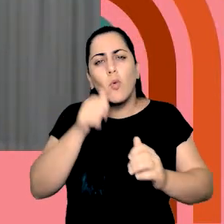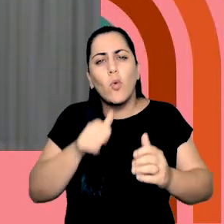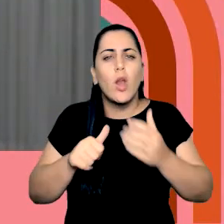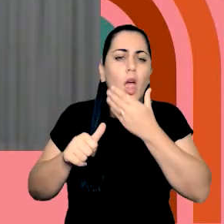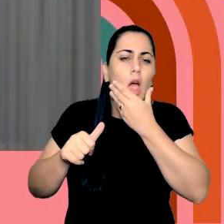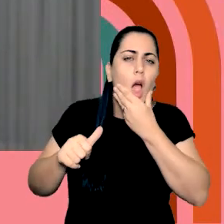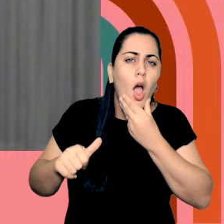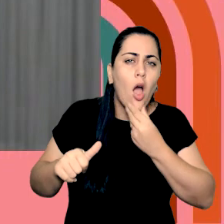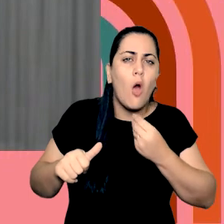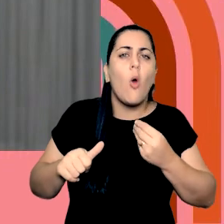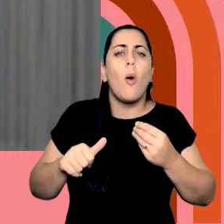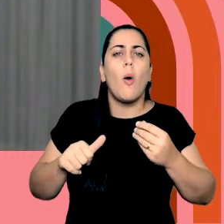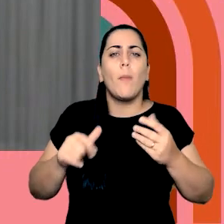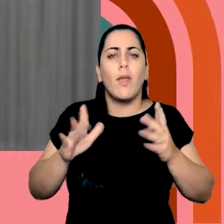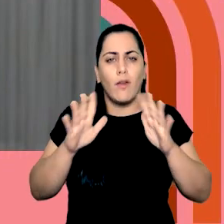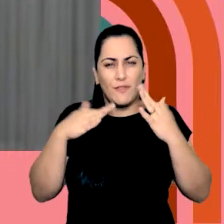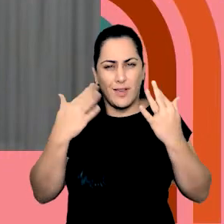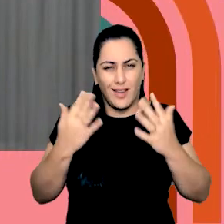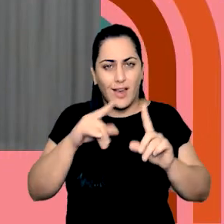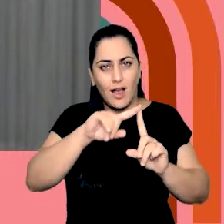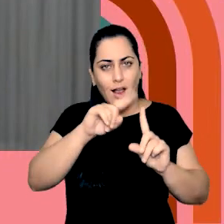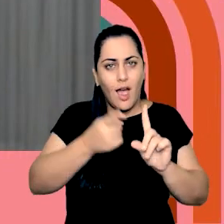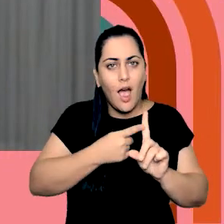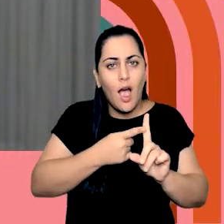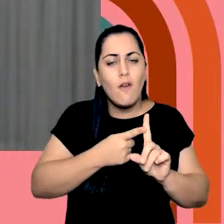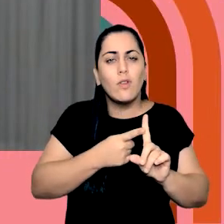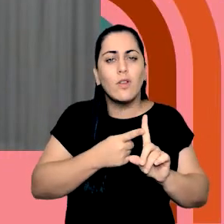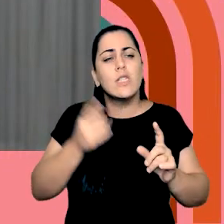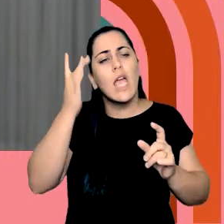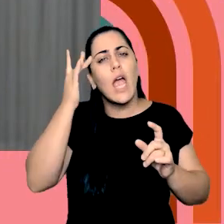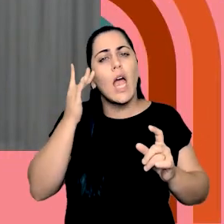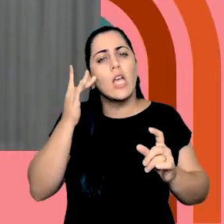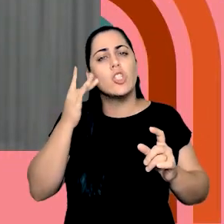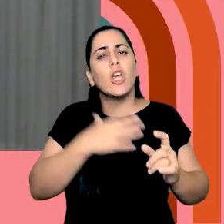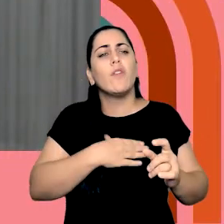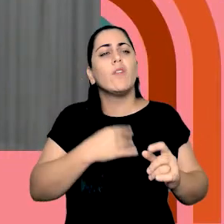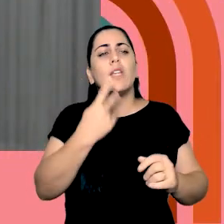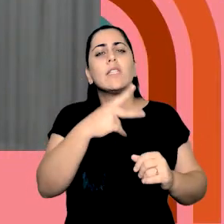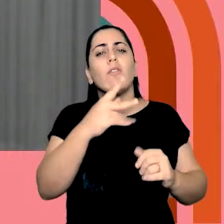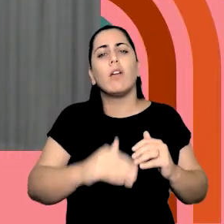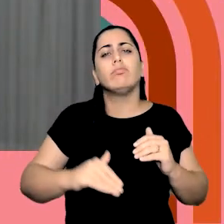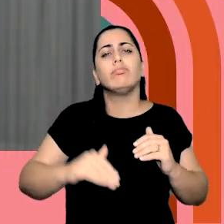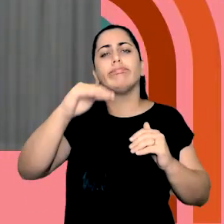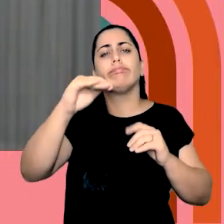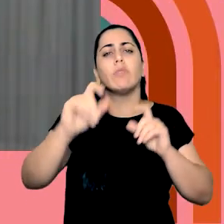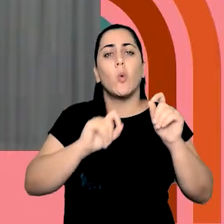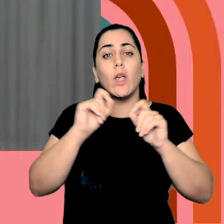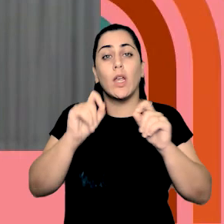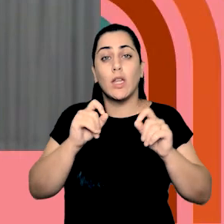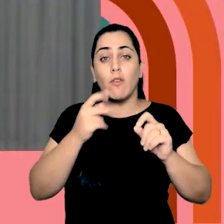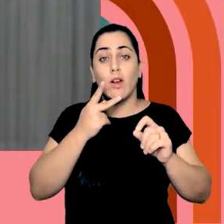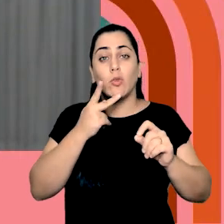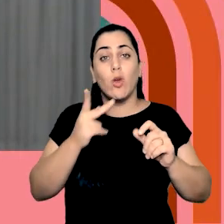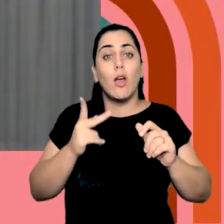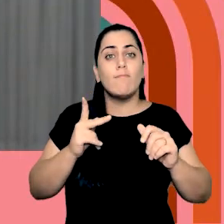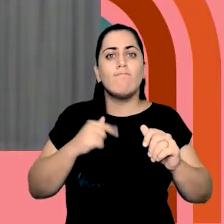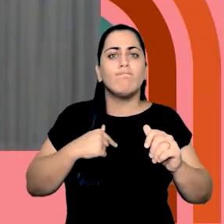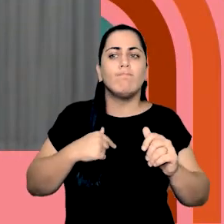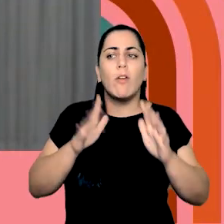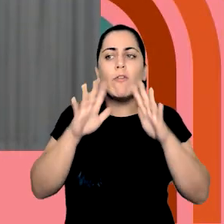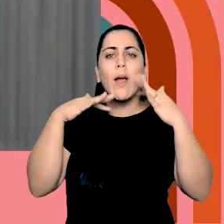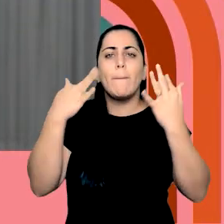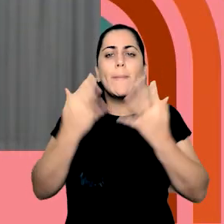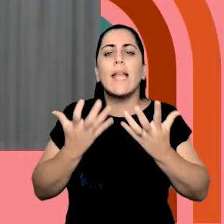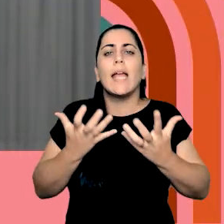e homens grávidos e gravas e perguntassem o que você acha que a sua filha vai ser quando crescer, nós estamos falando das expectativas